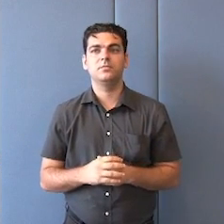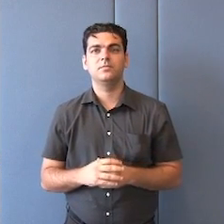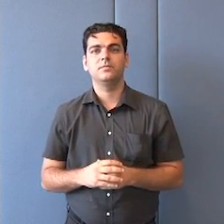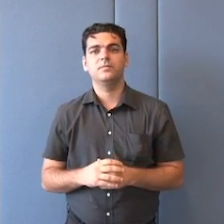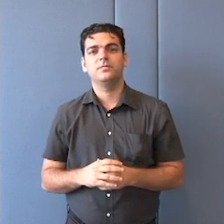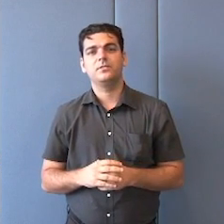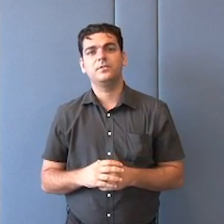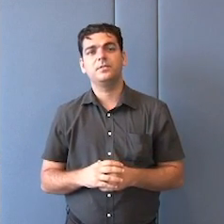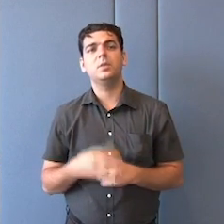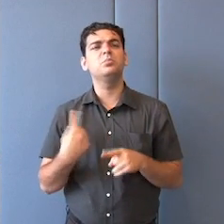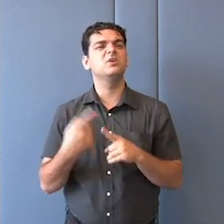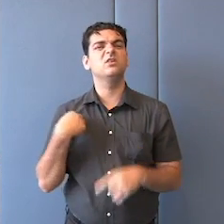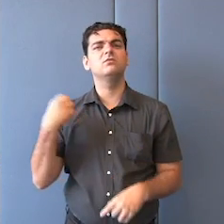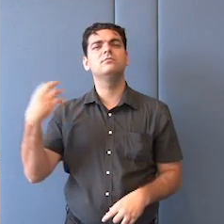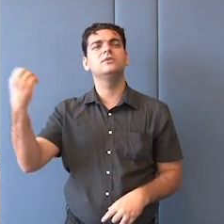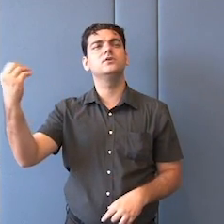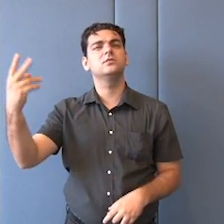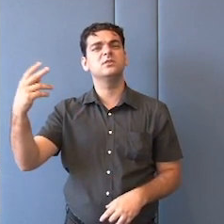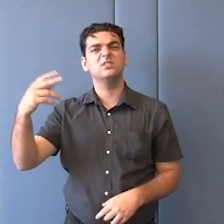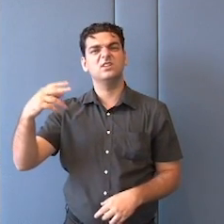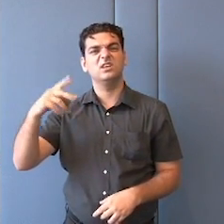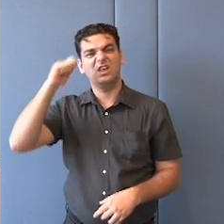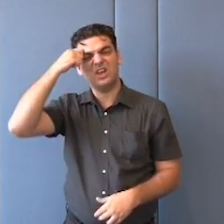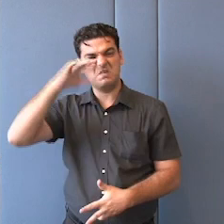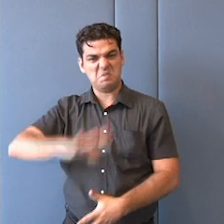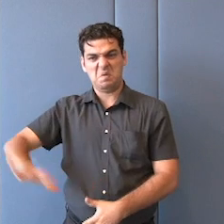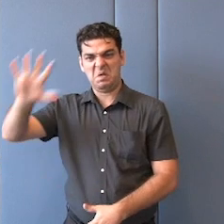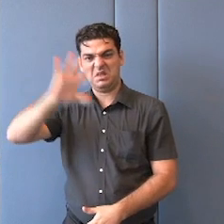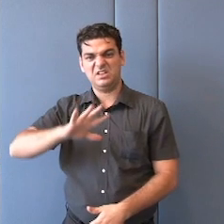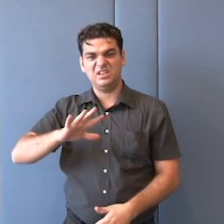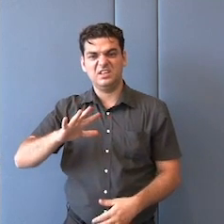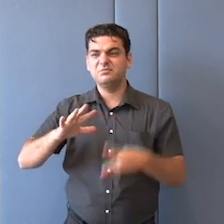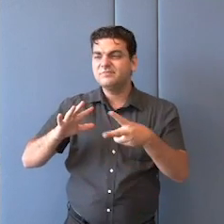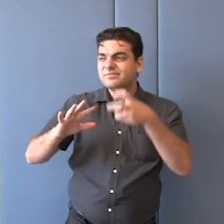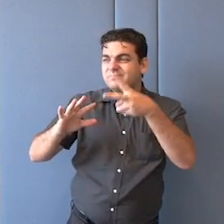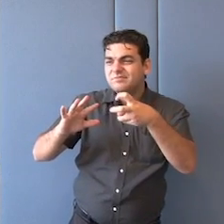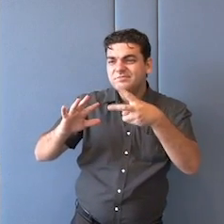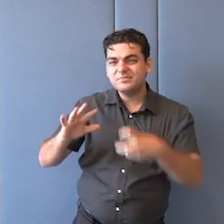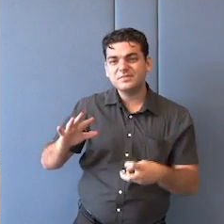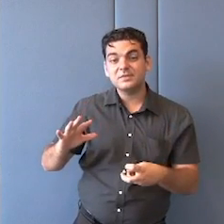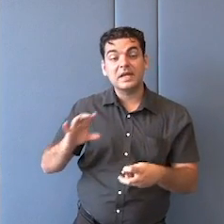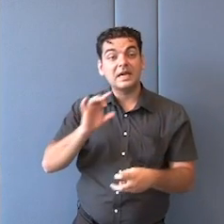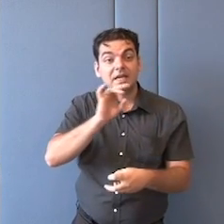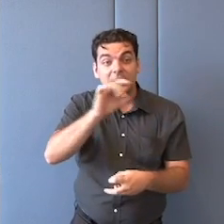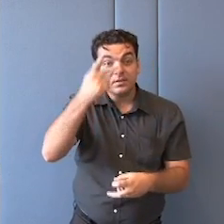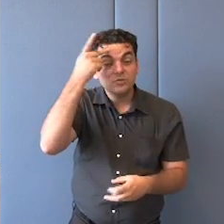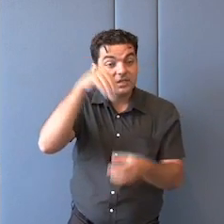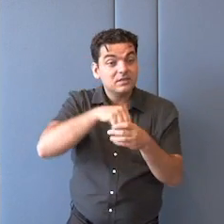eu, nas viagens que tenho feito pela África, tenho visto que ali existe, além, claro, de uma preocupação com o desenvolvimento